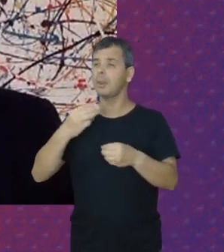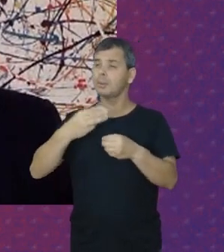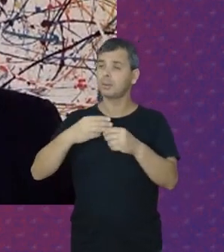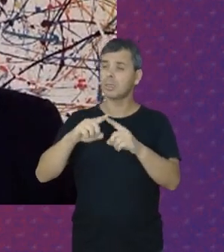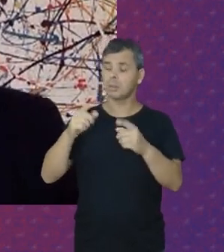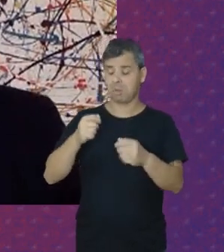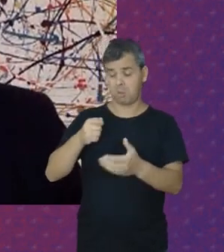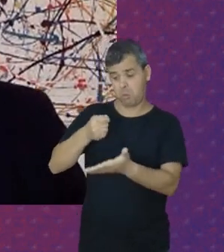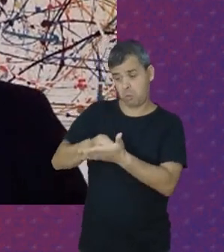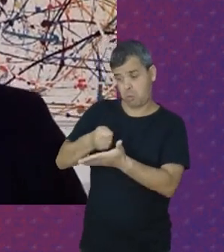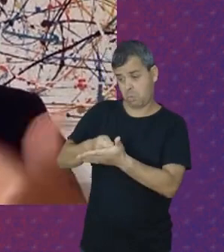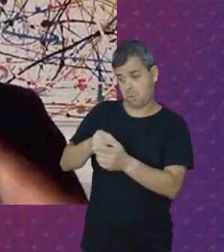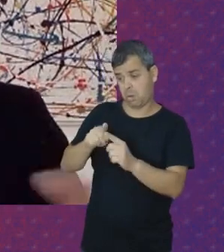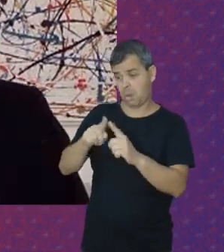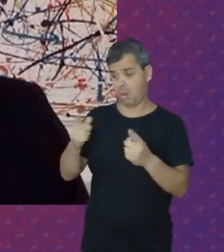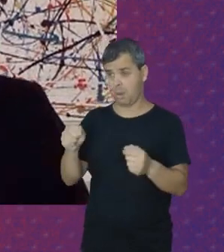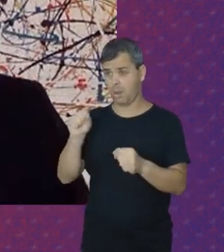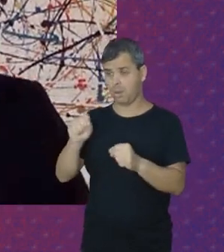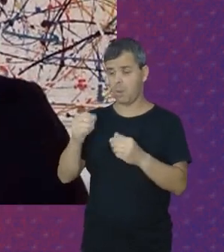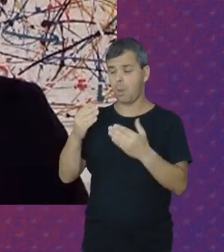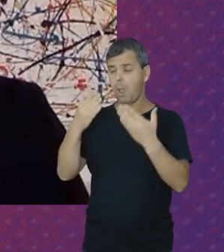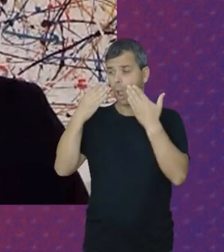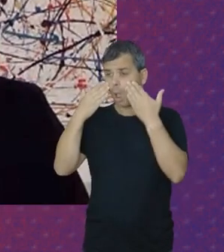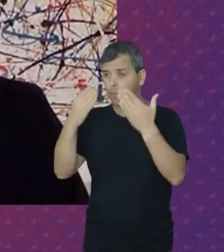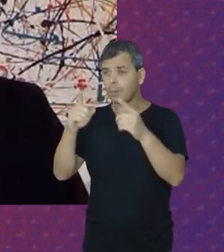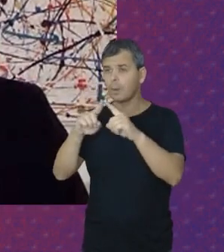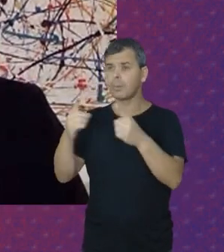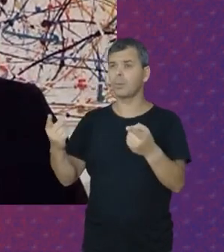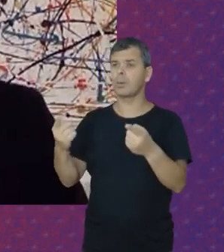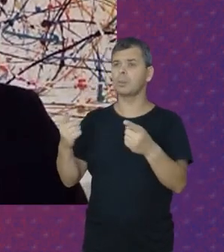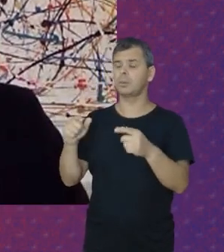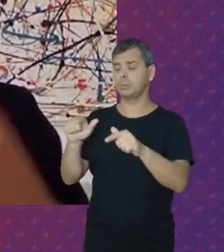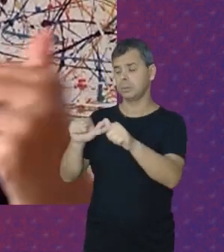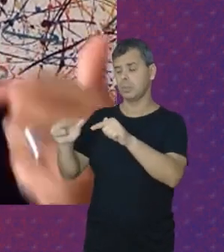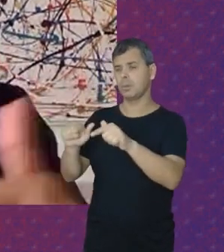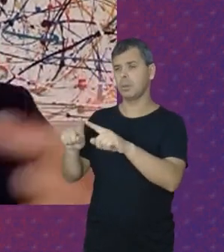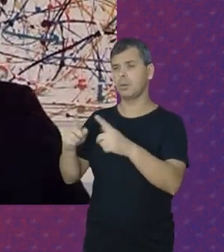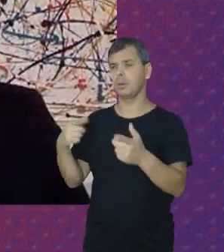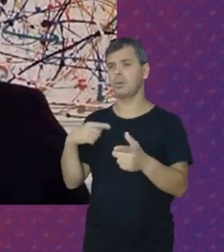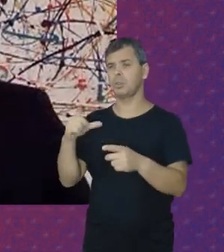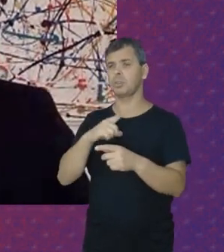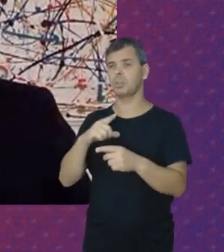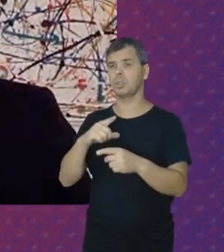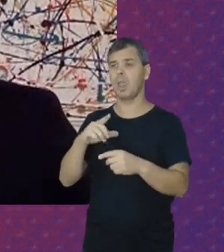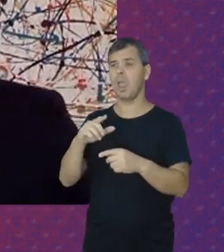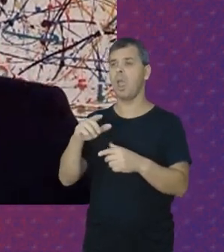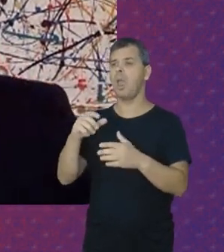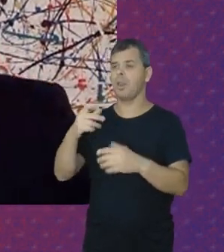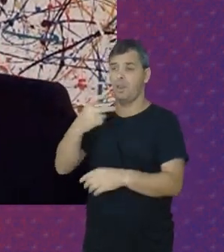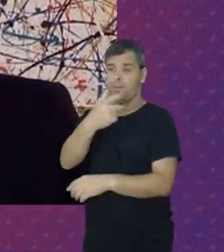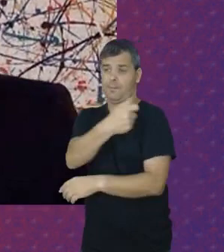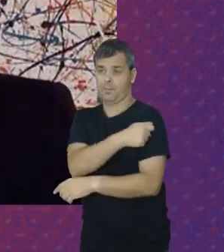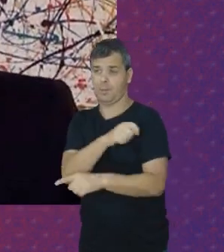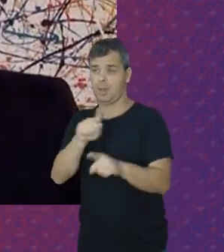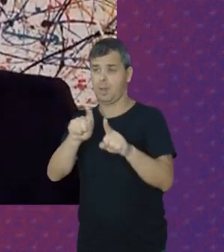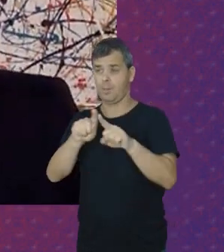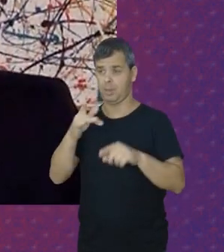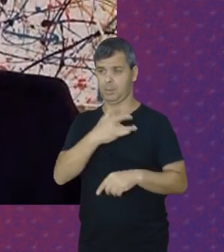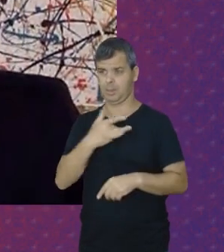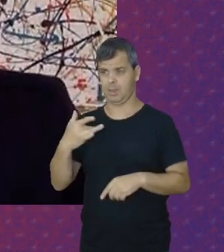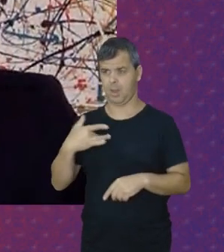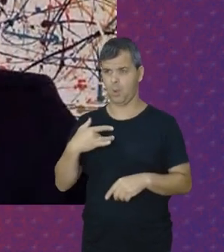exigia Inclusive A apresentação Por essas Trabalhadoras De atestados De vacina E de saúde